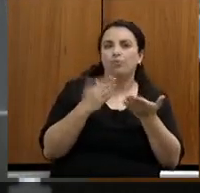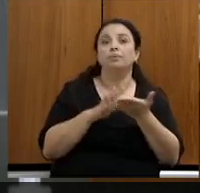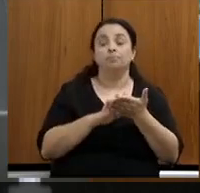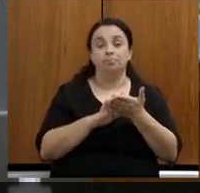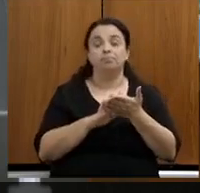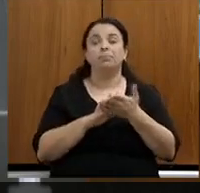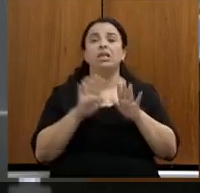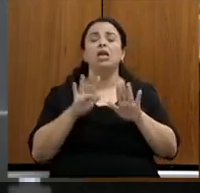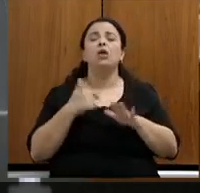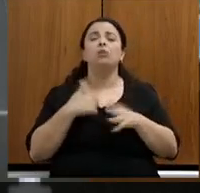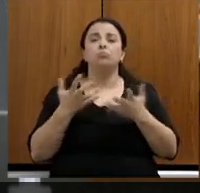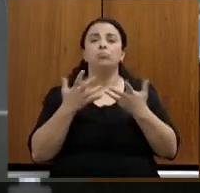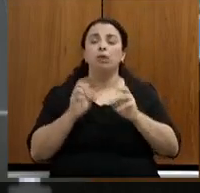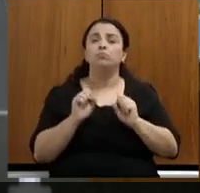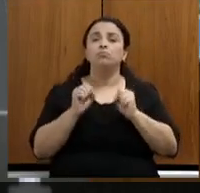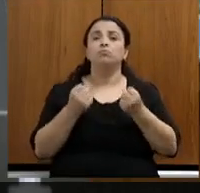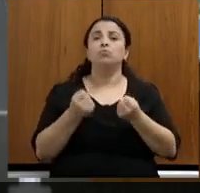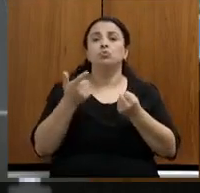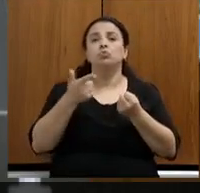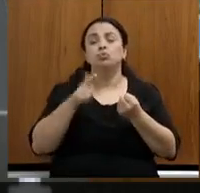reforçar mais uma vez, deputada,